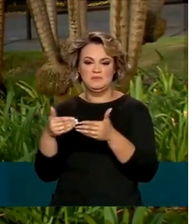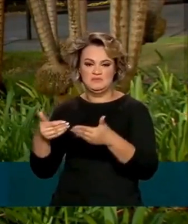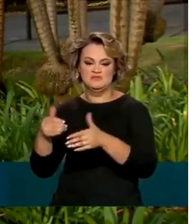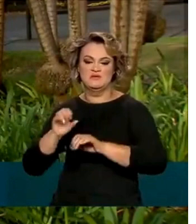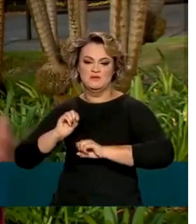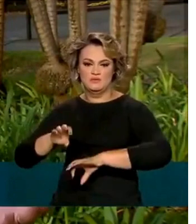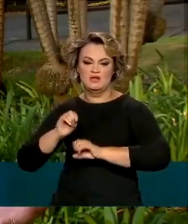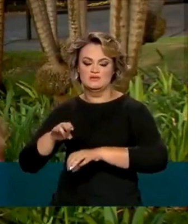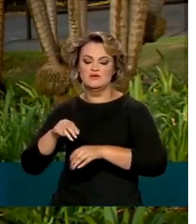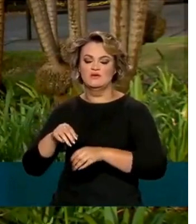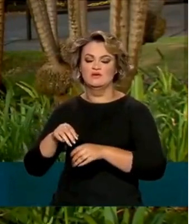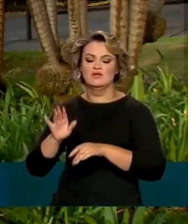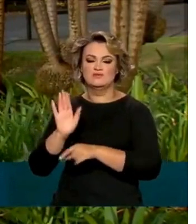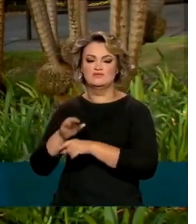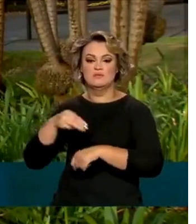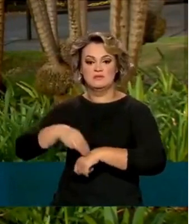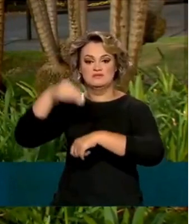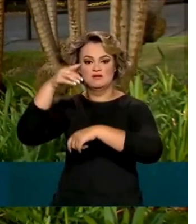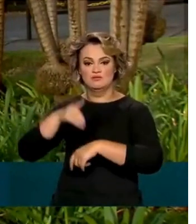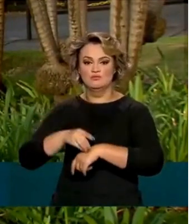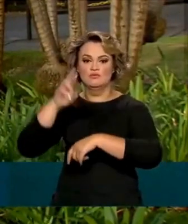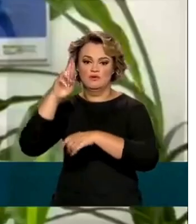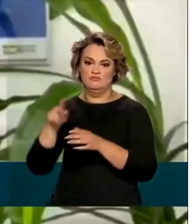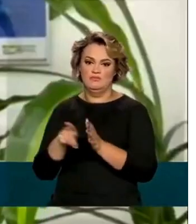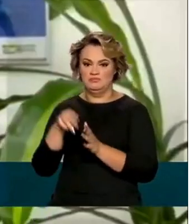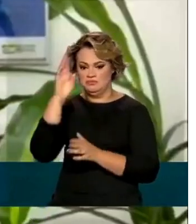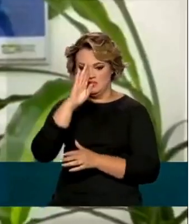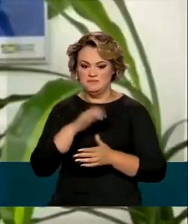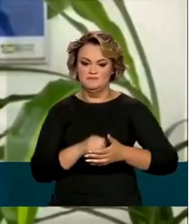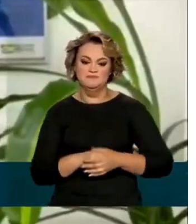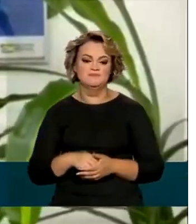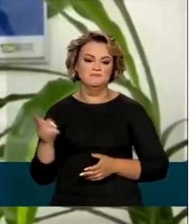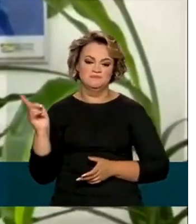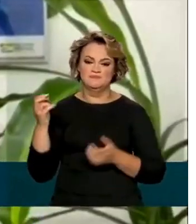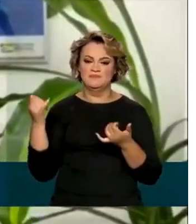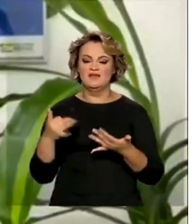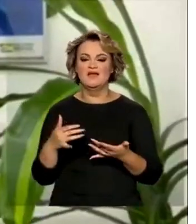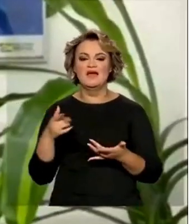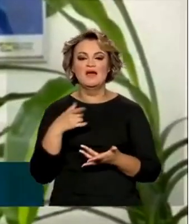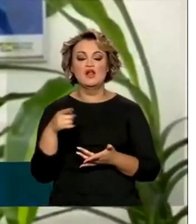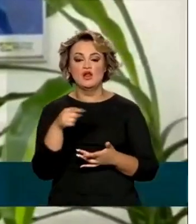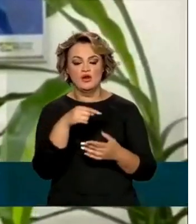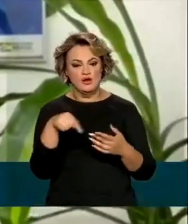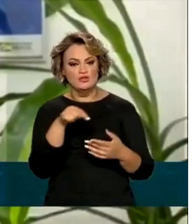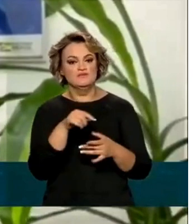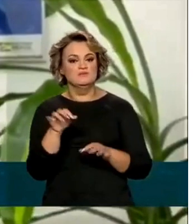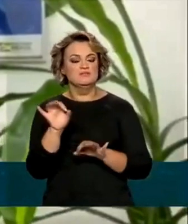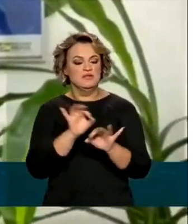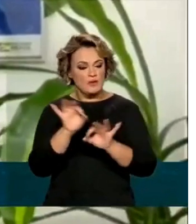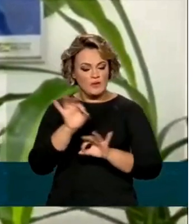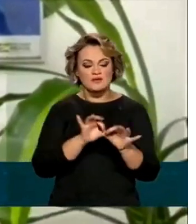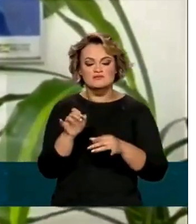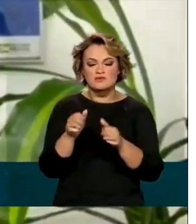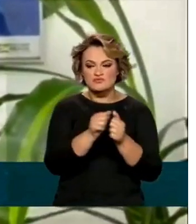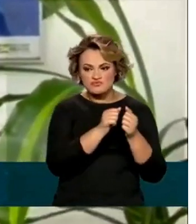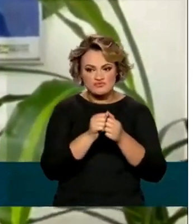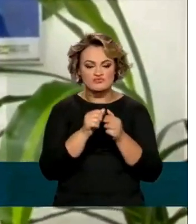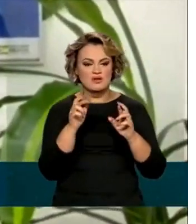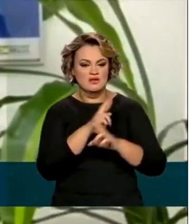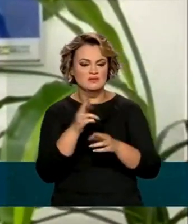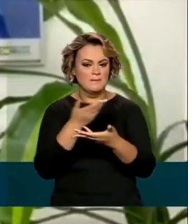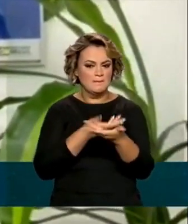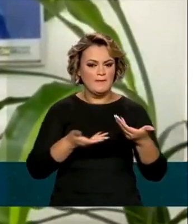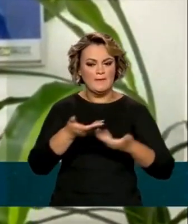responsável pelos mestrados e doutorados do país. Teremos que construir isso colaborativamente, juntamente com a rede,